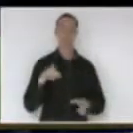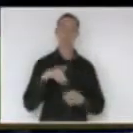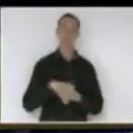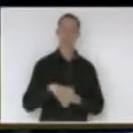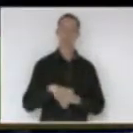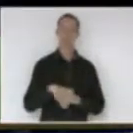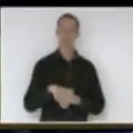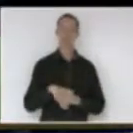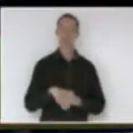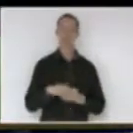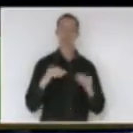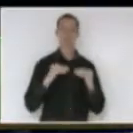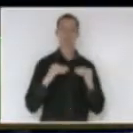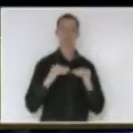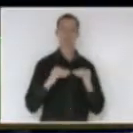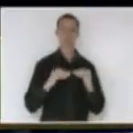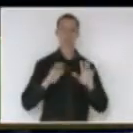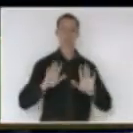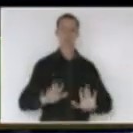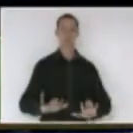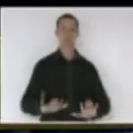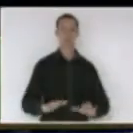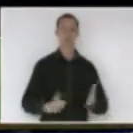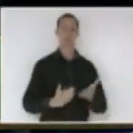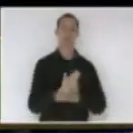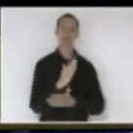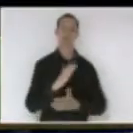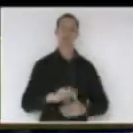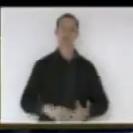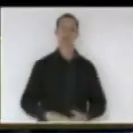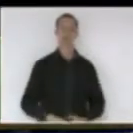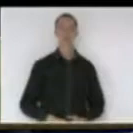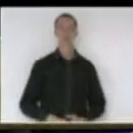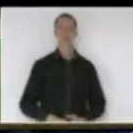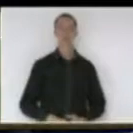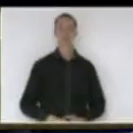votação quem tiver de acordo permaneça como está aprovado